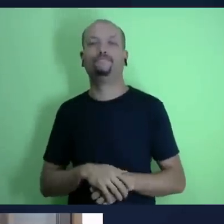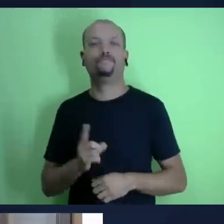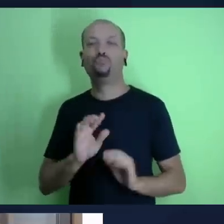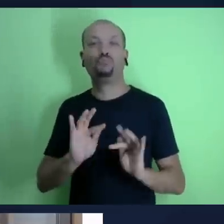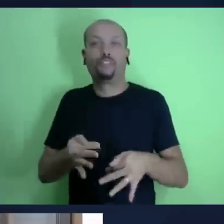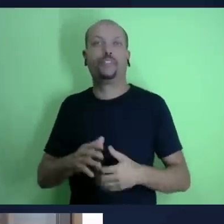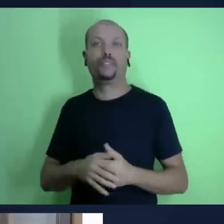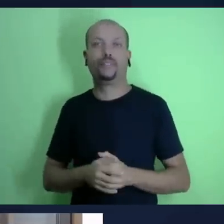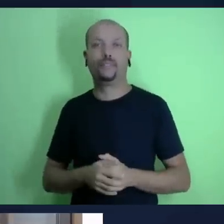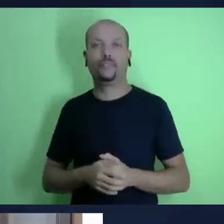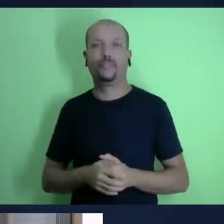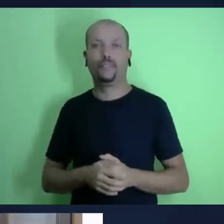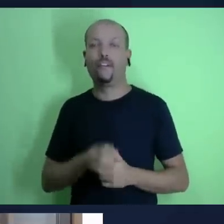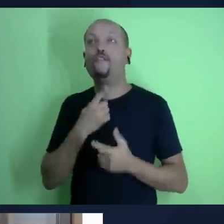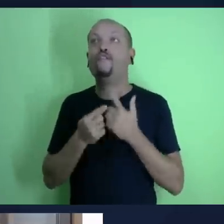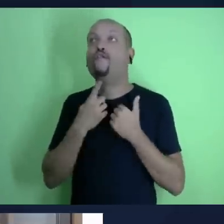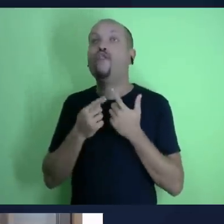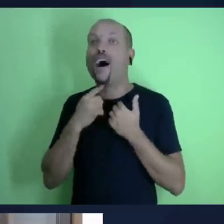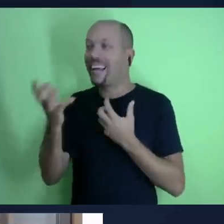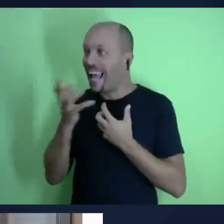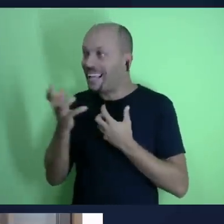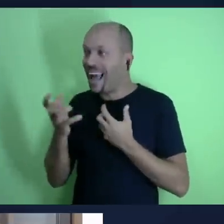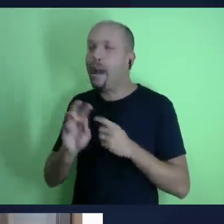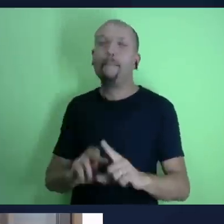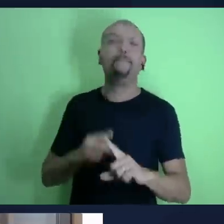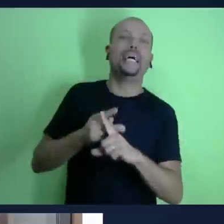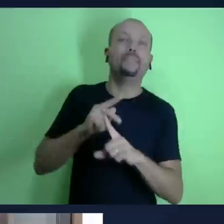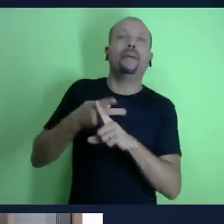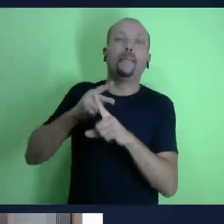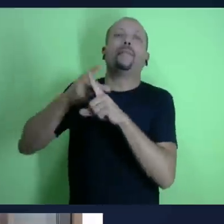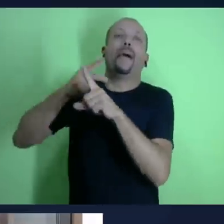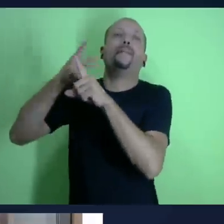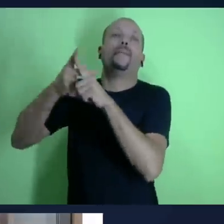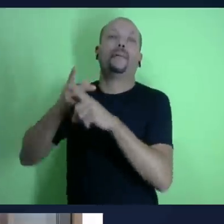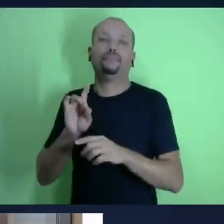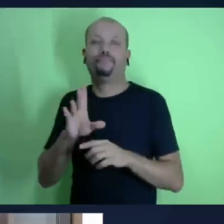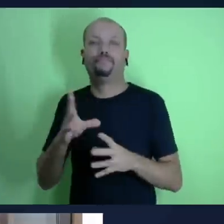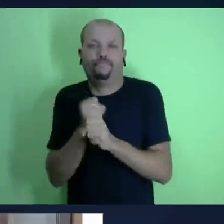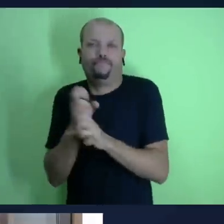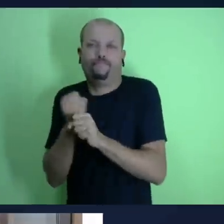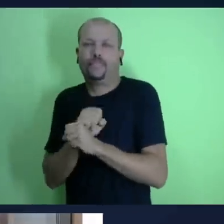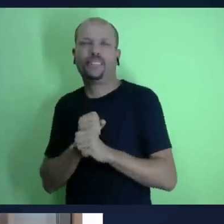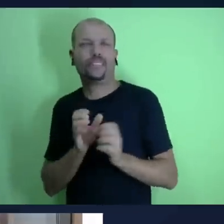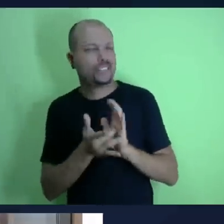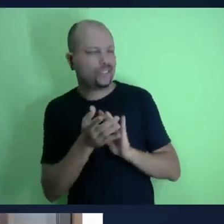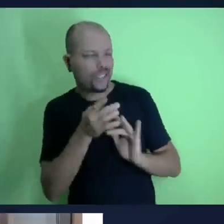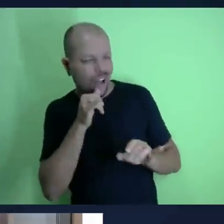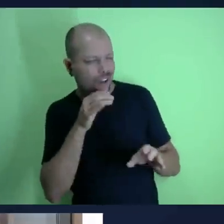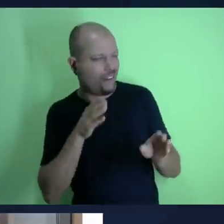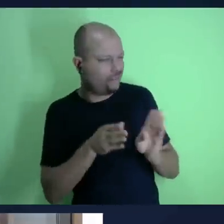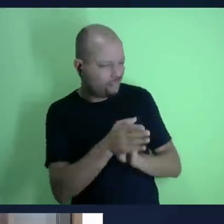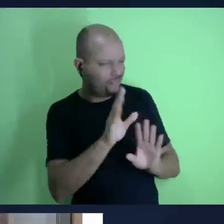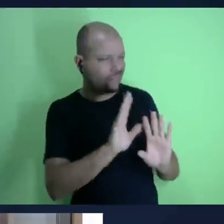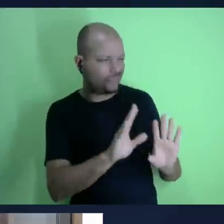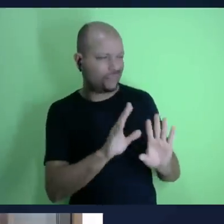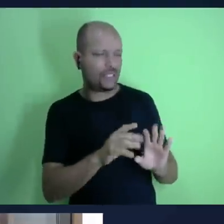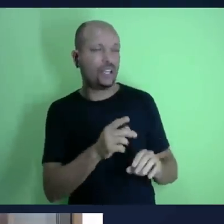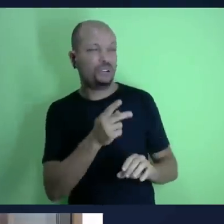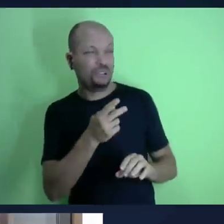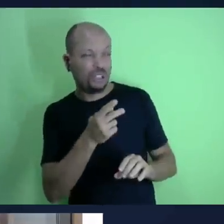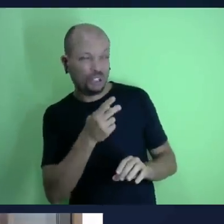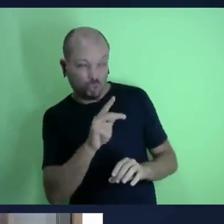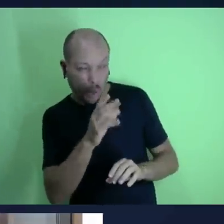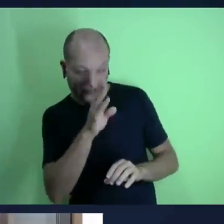vai estar o seu coração então se o seu tesouro forem os carros as casas o dinheiro as aplicações